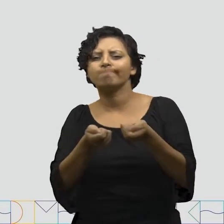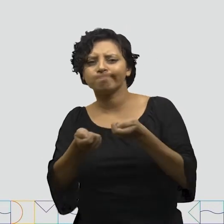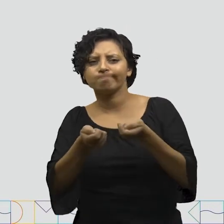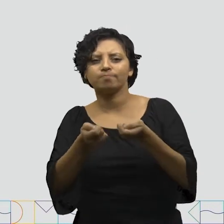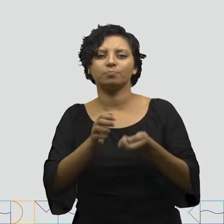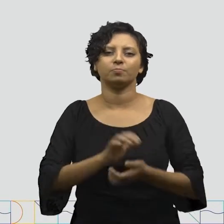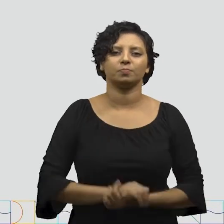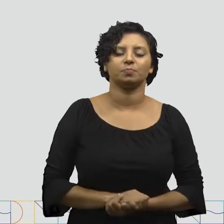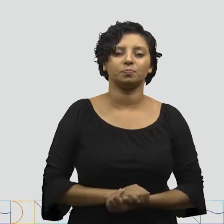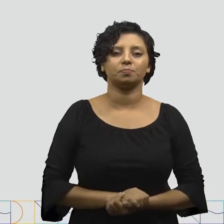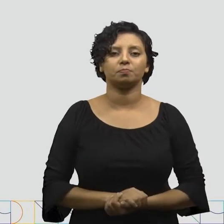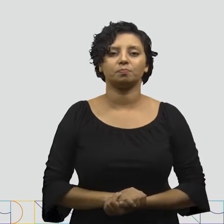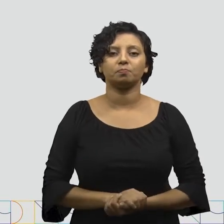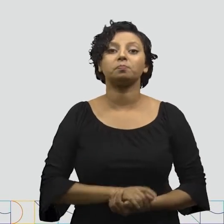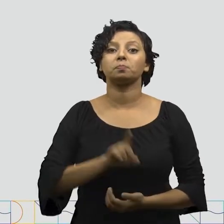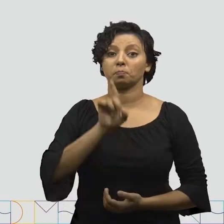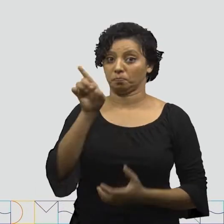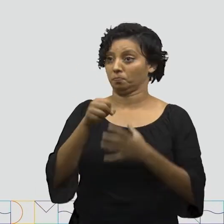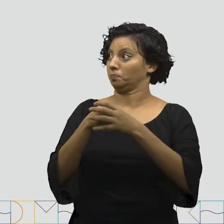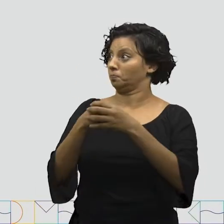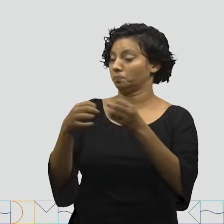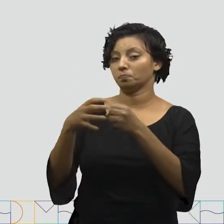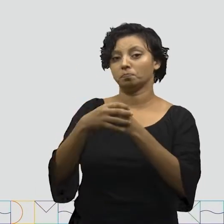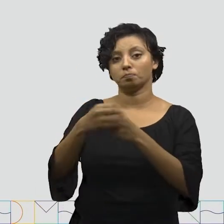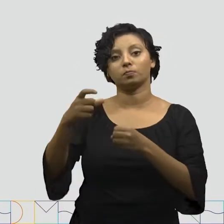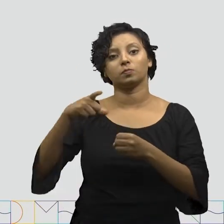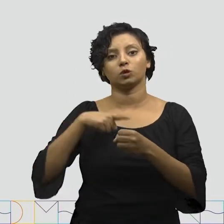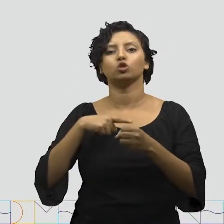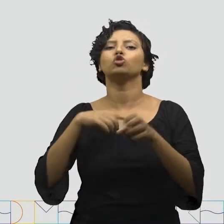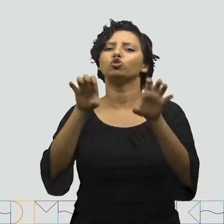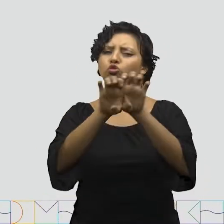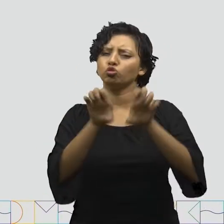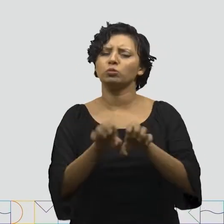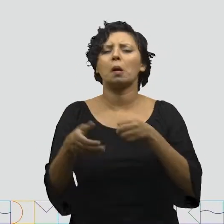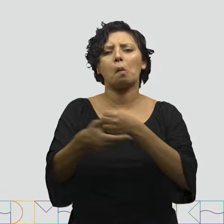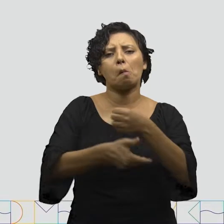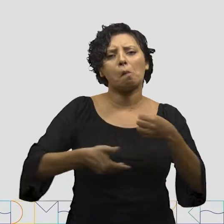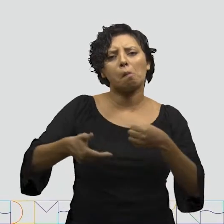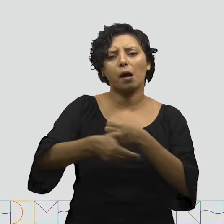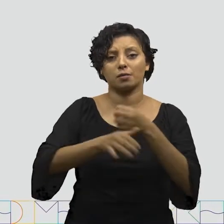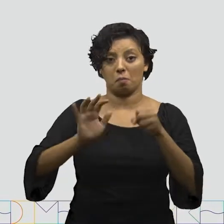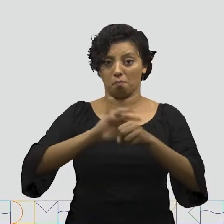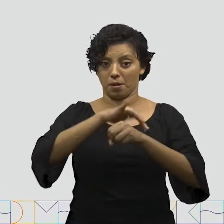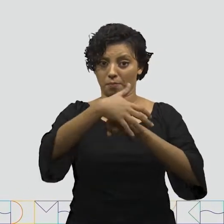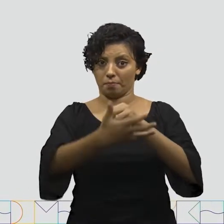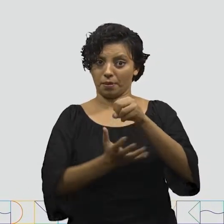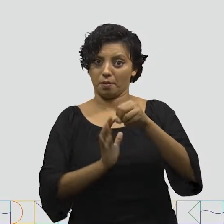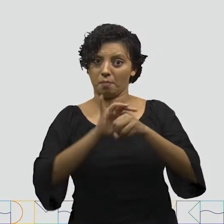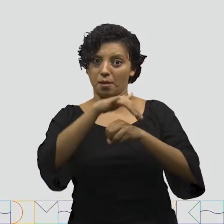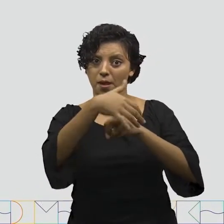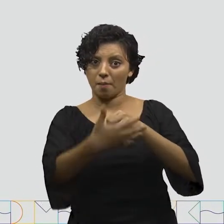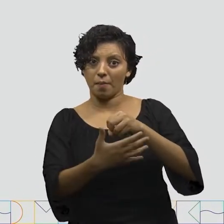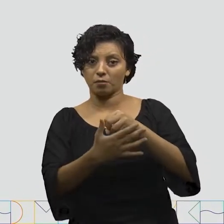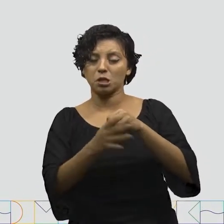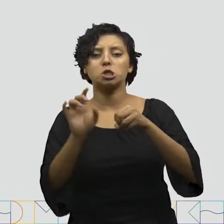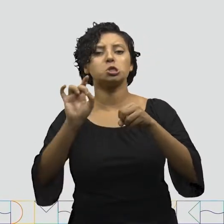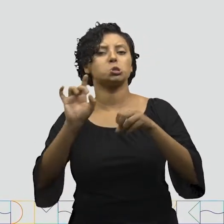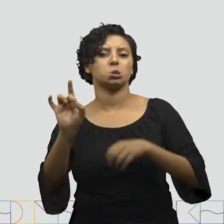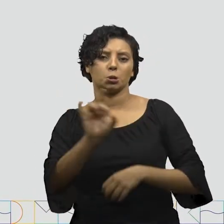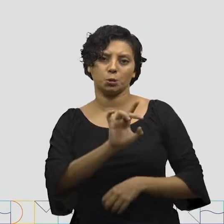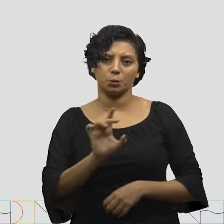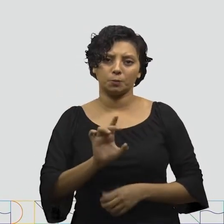videogame. No geral, as células possuem uma estrutura básica, com uma membrana plasmática que as individualiza.